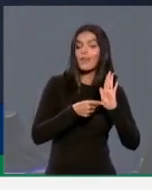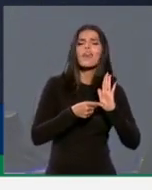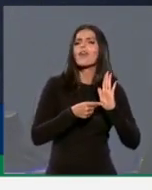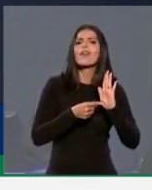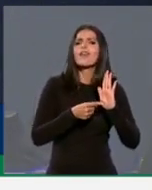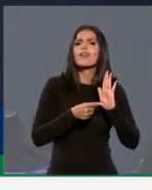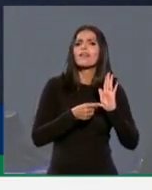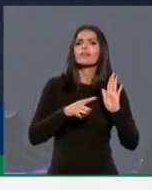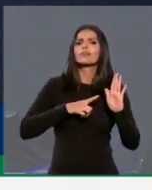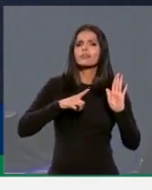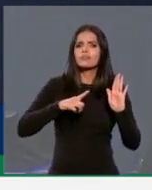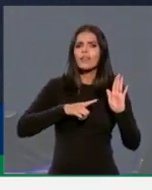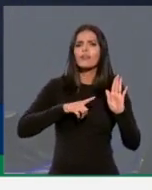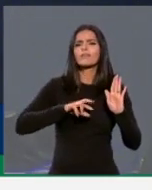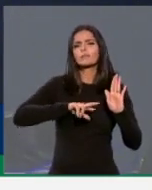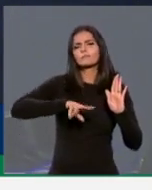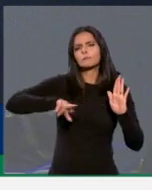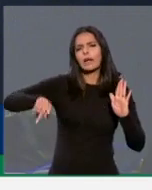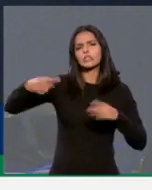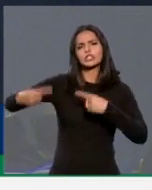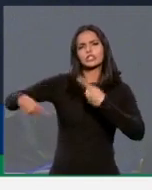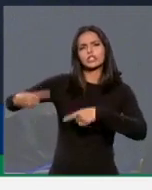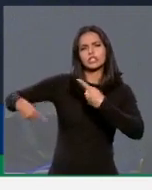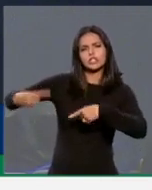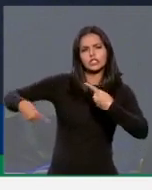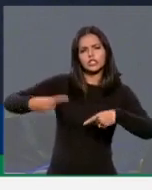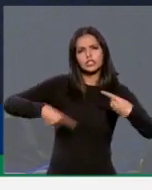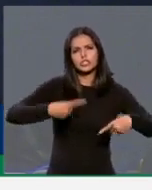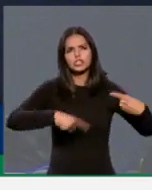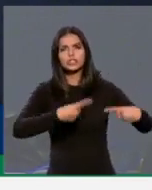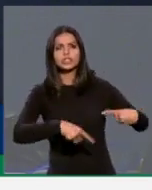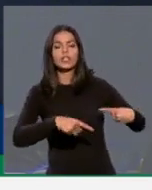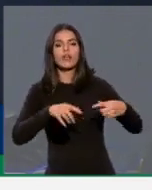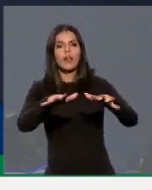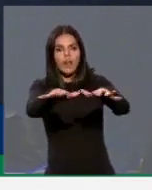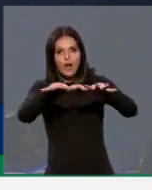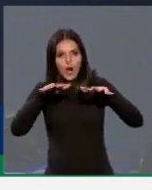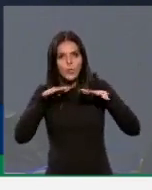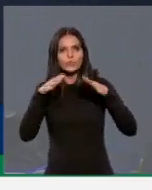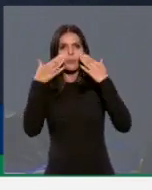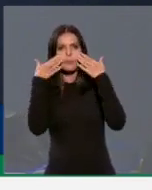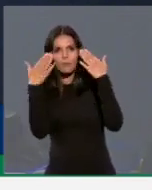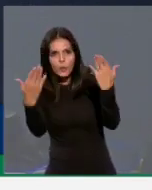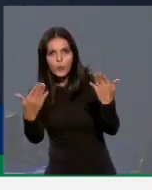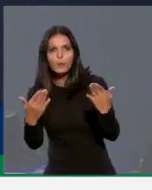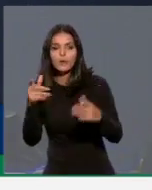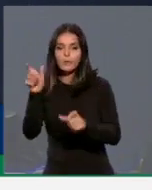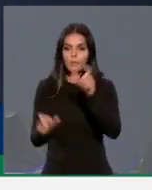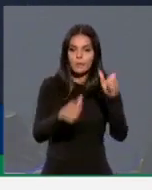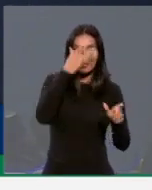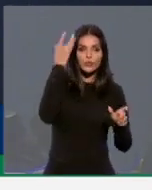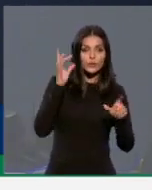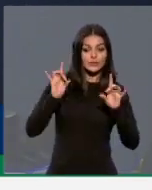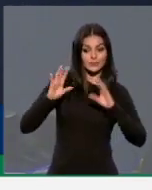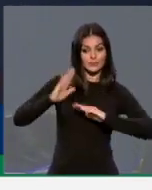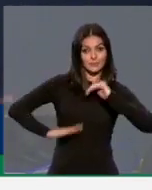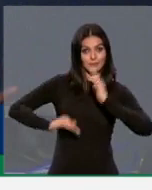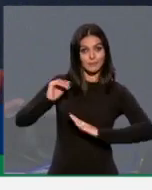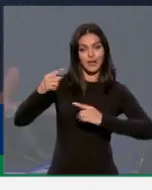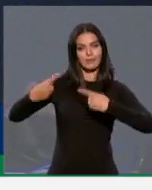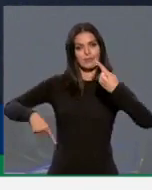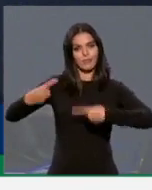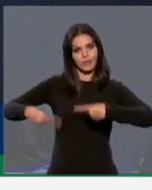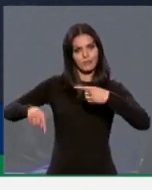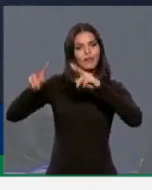teve várias discussões aqui na Câmara, várias audiências públicas com especialistas para poderem debater.